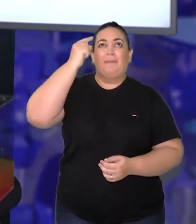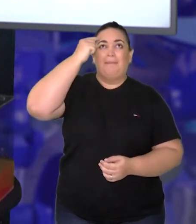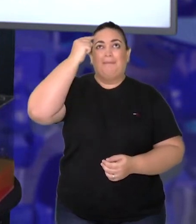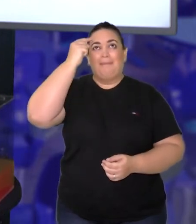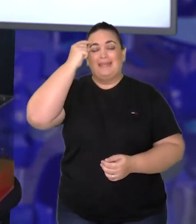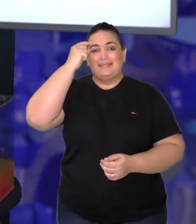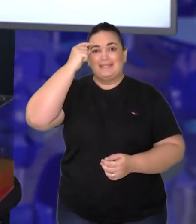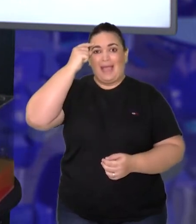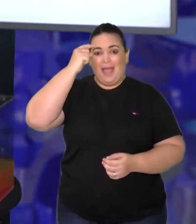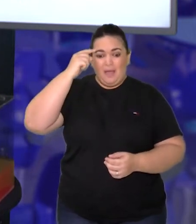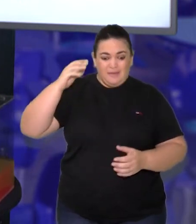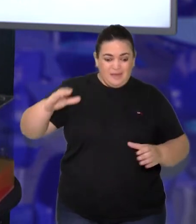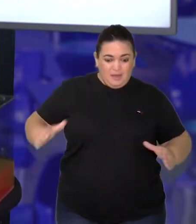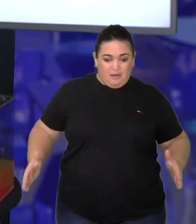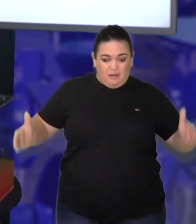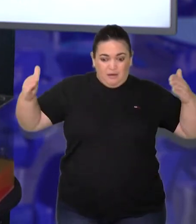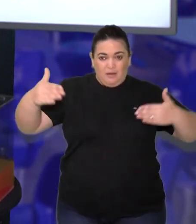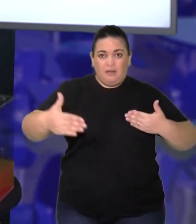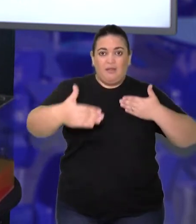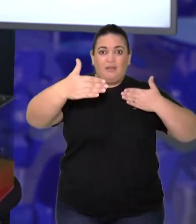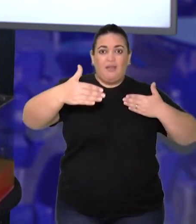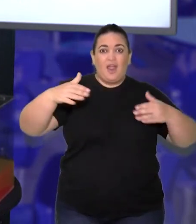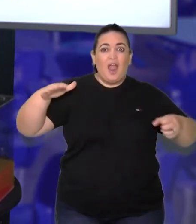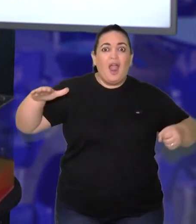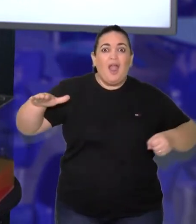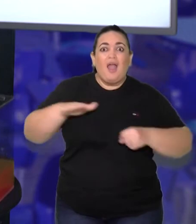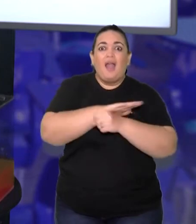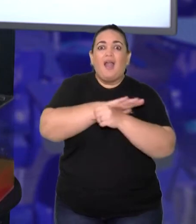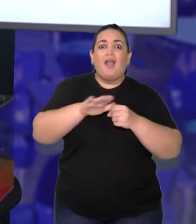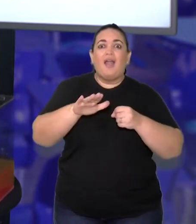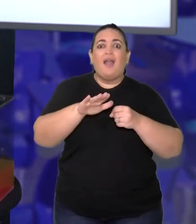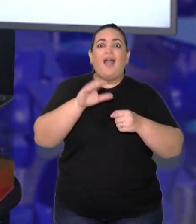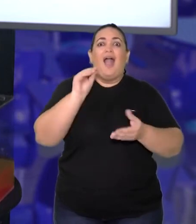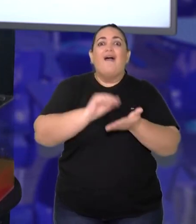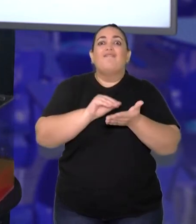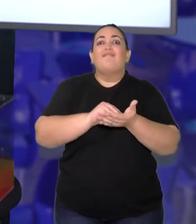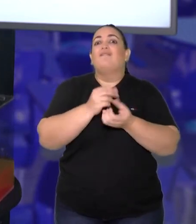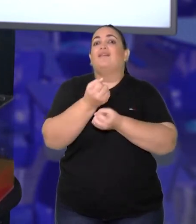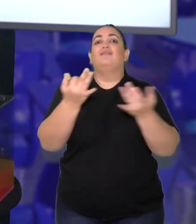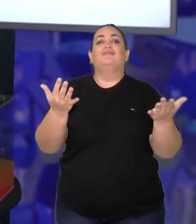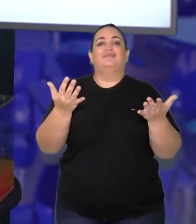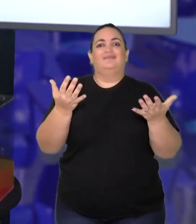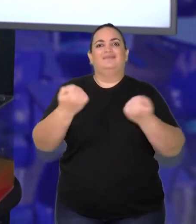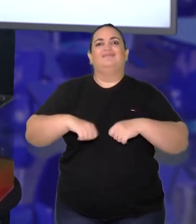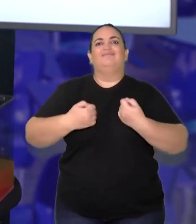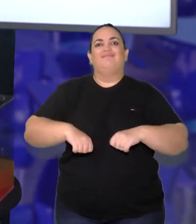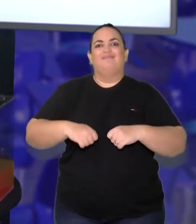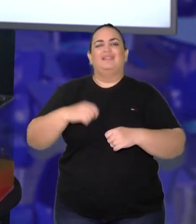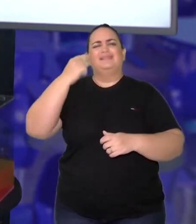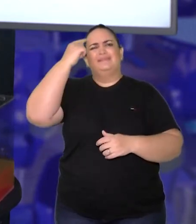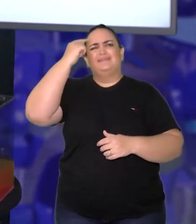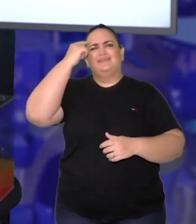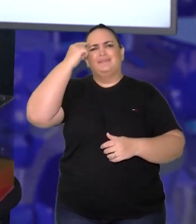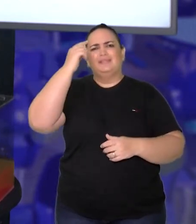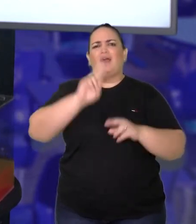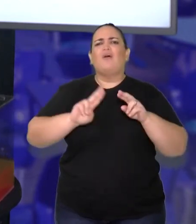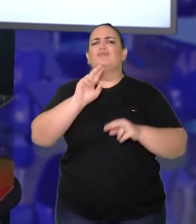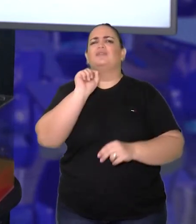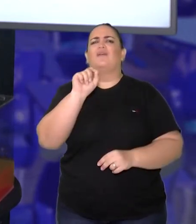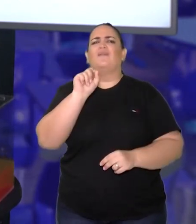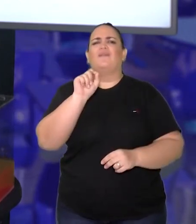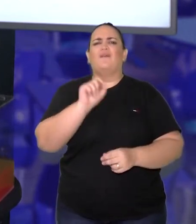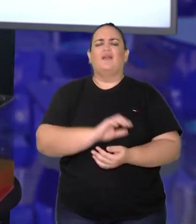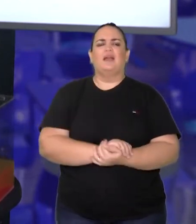o preenchimento, a gente não tem todos os cubinhos expostos na imagem, tá? Precisamos utilizar como